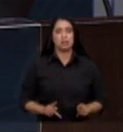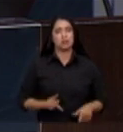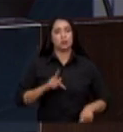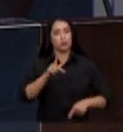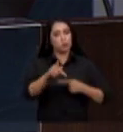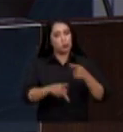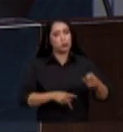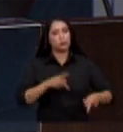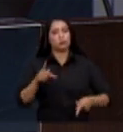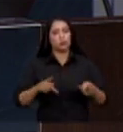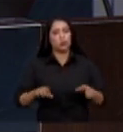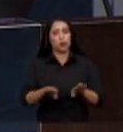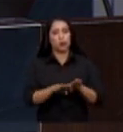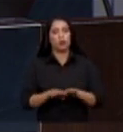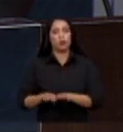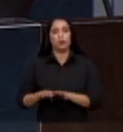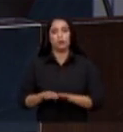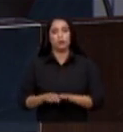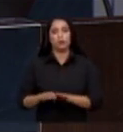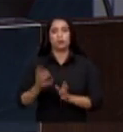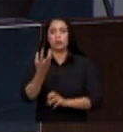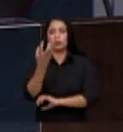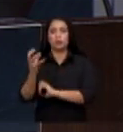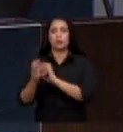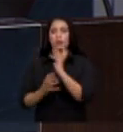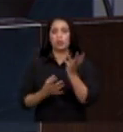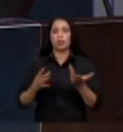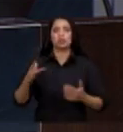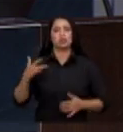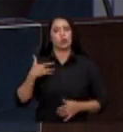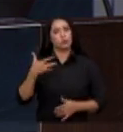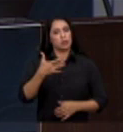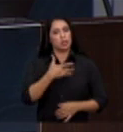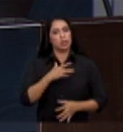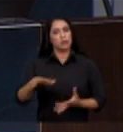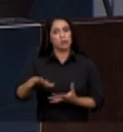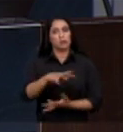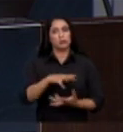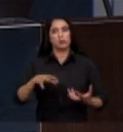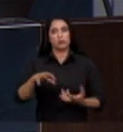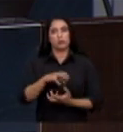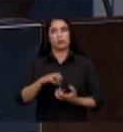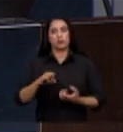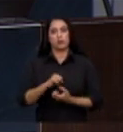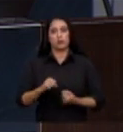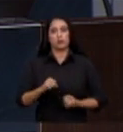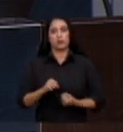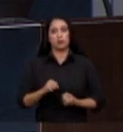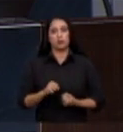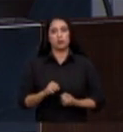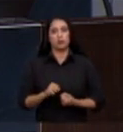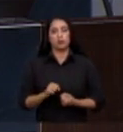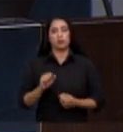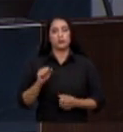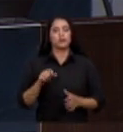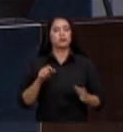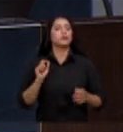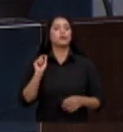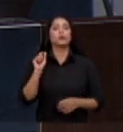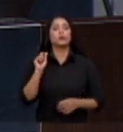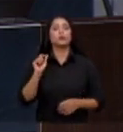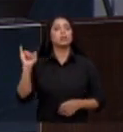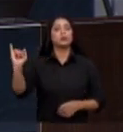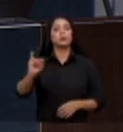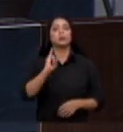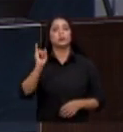e claro o meio ambiente saudável e sustentável permitam em vossa excelência a pergunta o que está no âmago